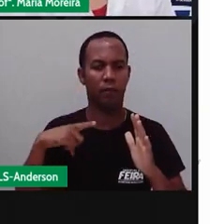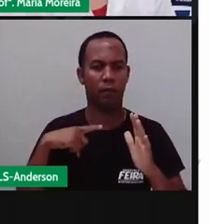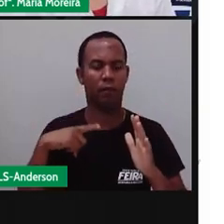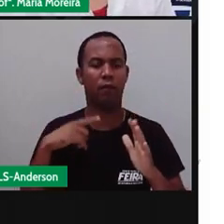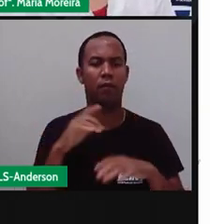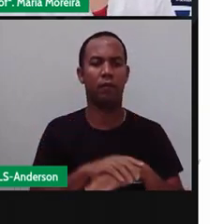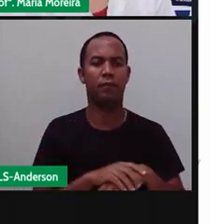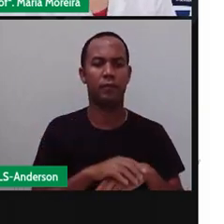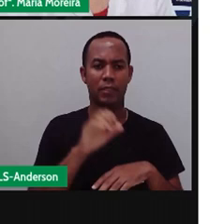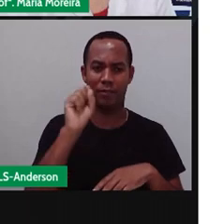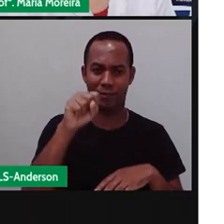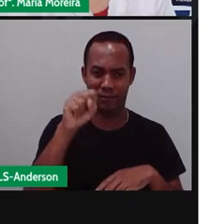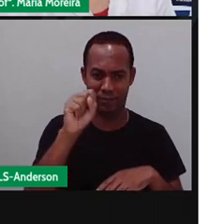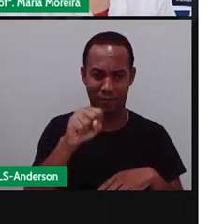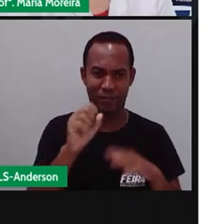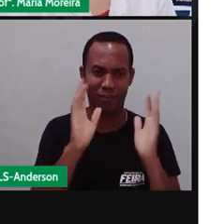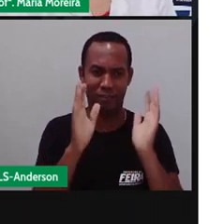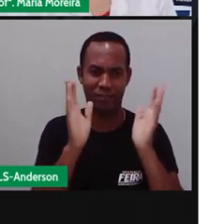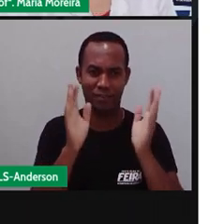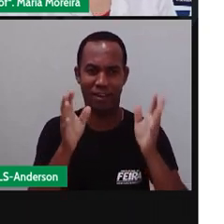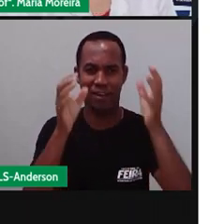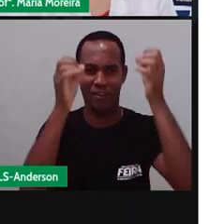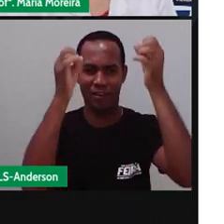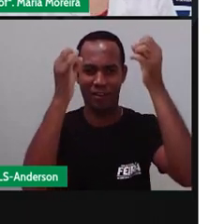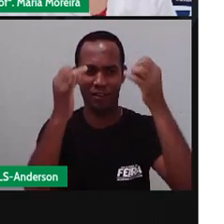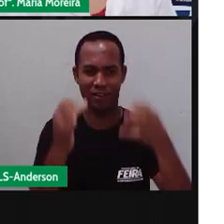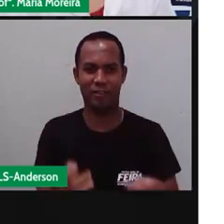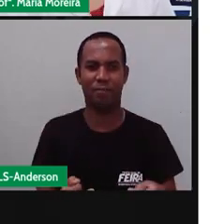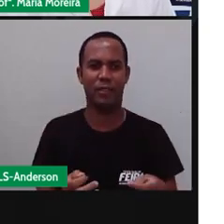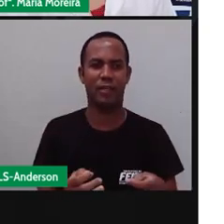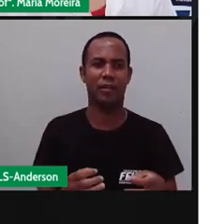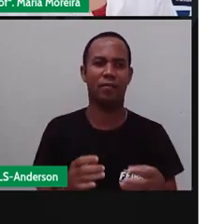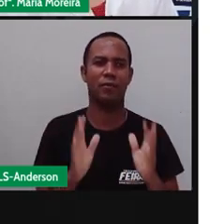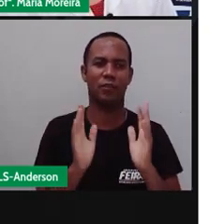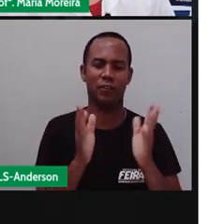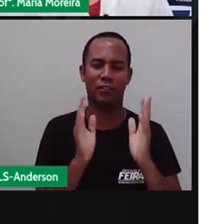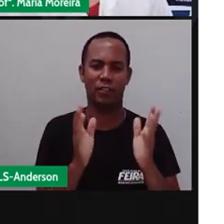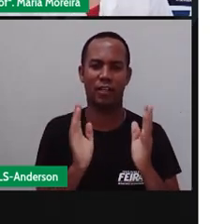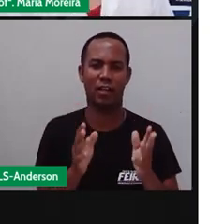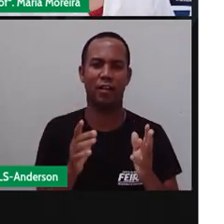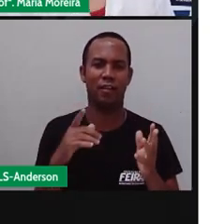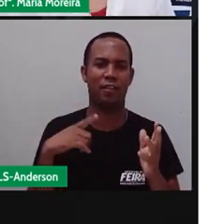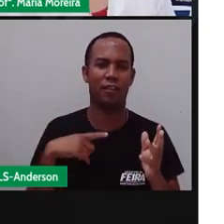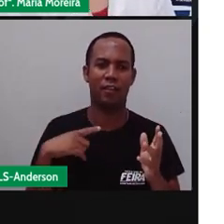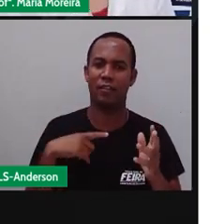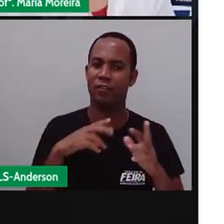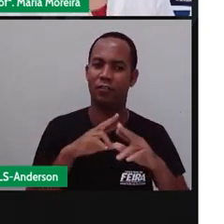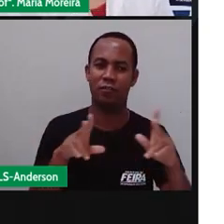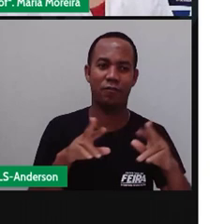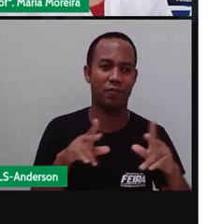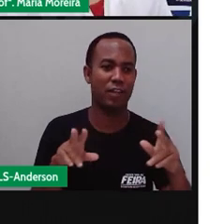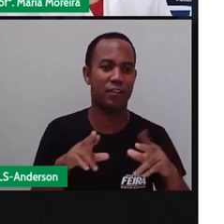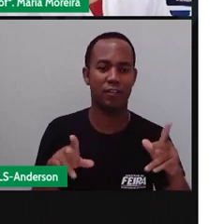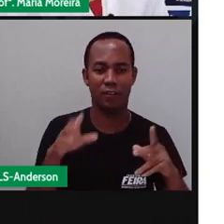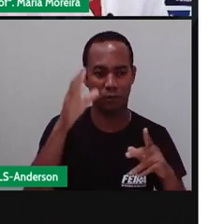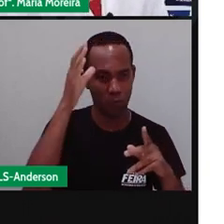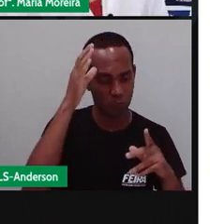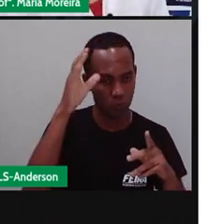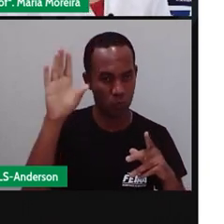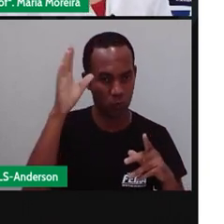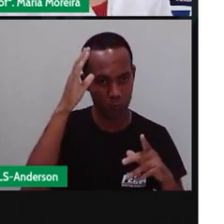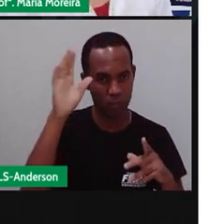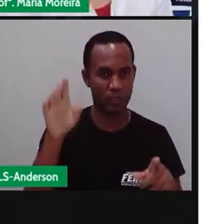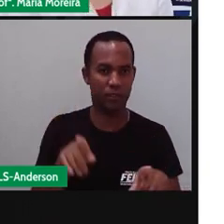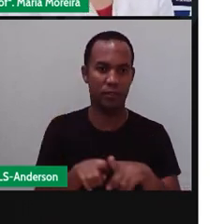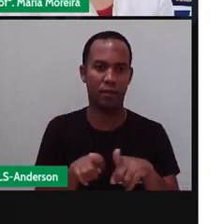sabiam sim, porque a Pró falou aqui na aula passada, né, que existiam características diferentes